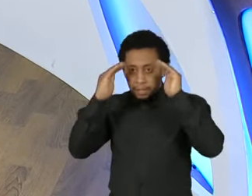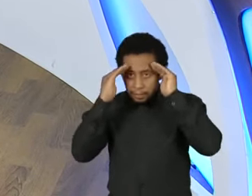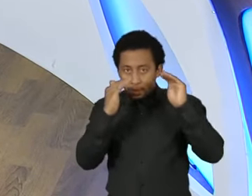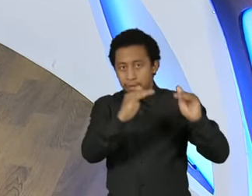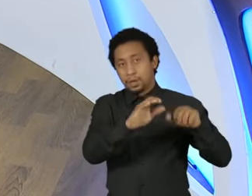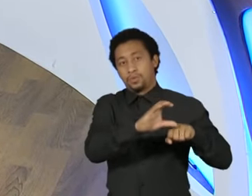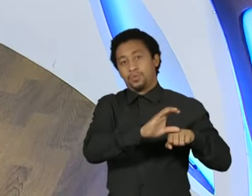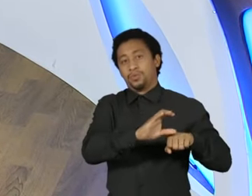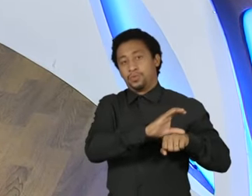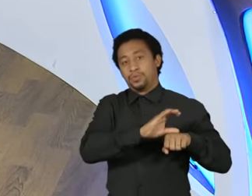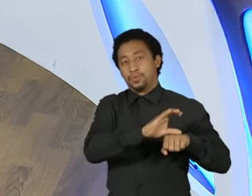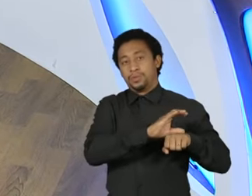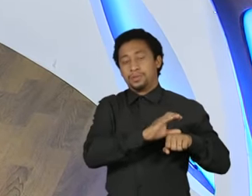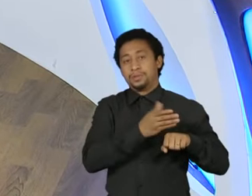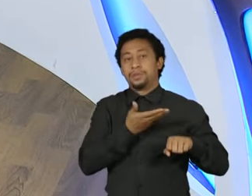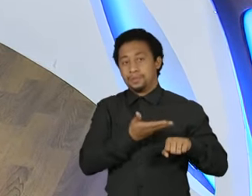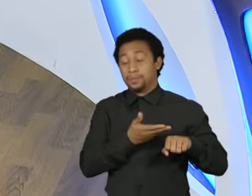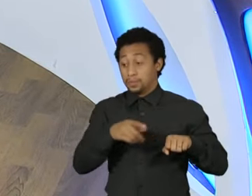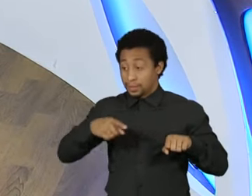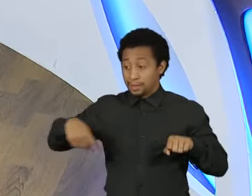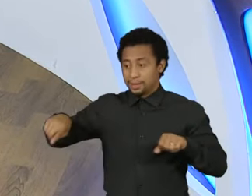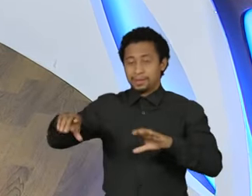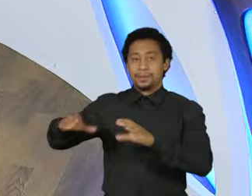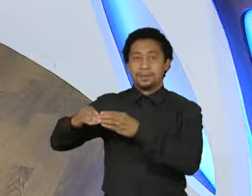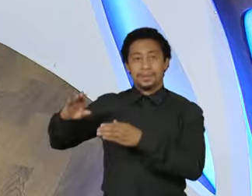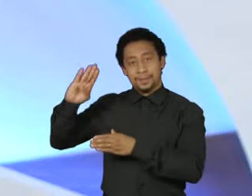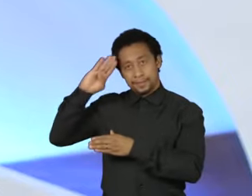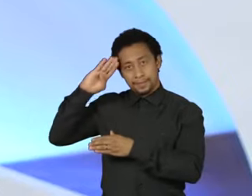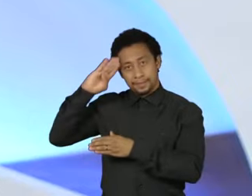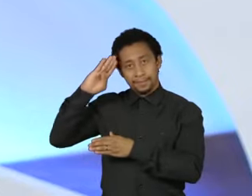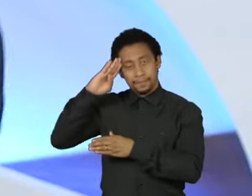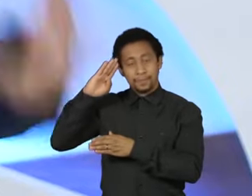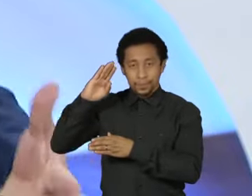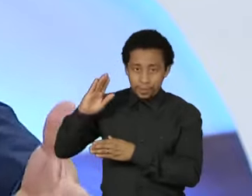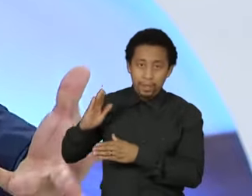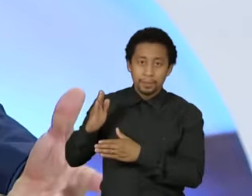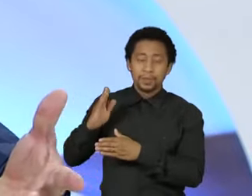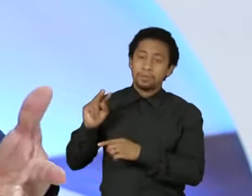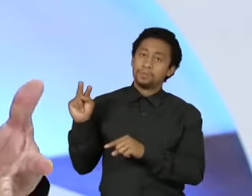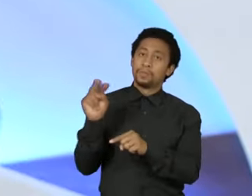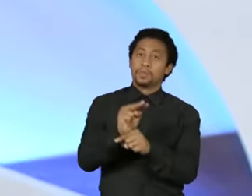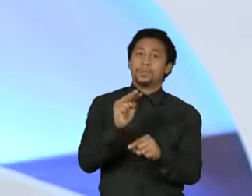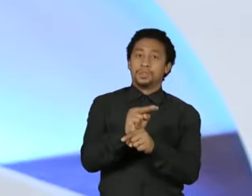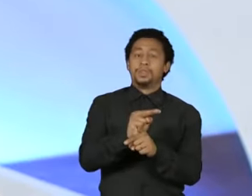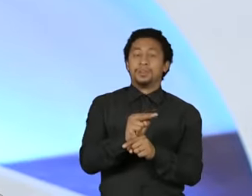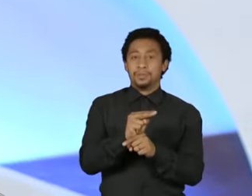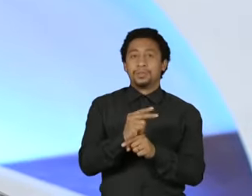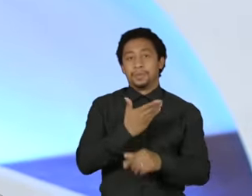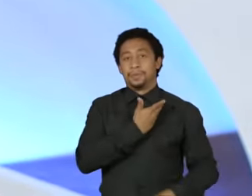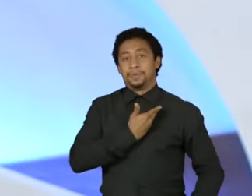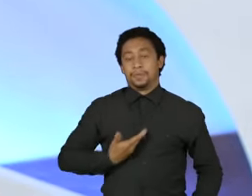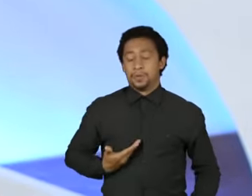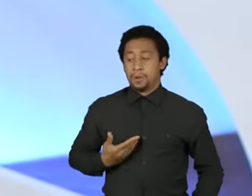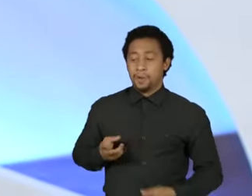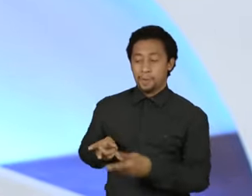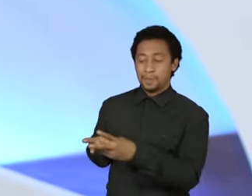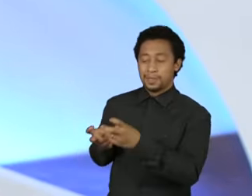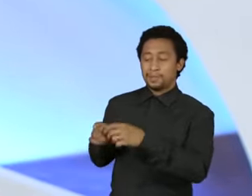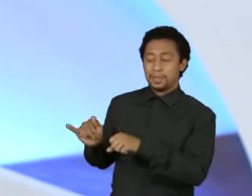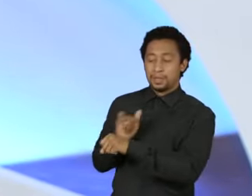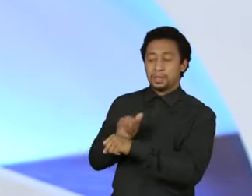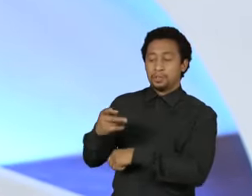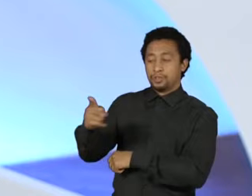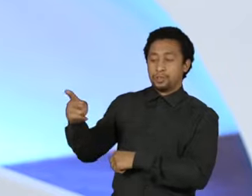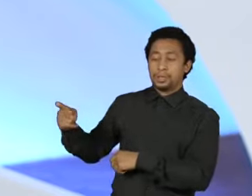uma instituição de Estado. E essa estratégia, na minha visão, deu certo, porque